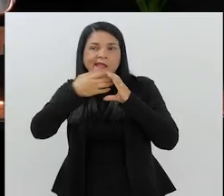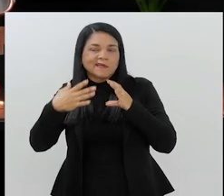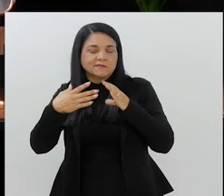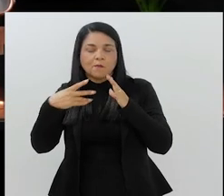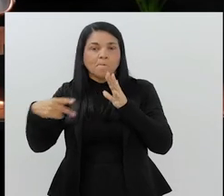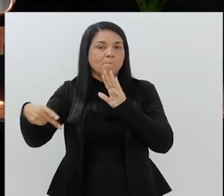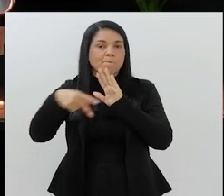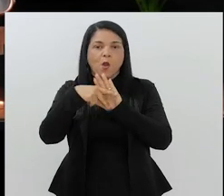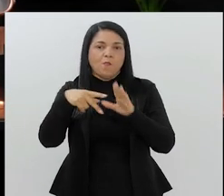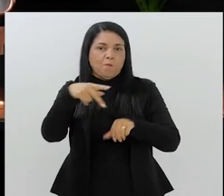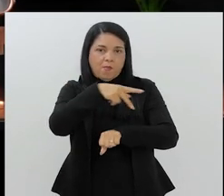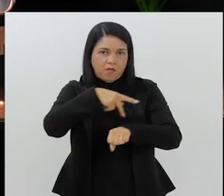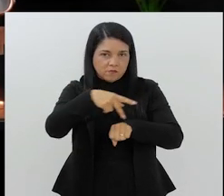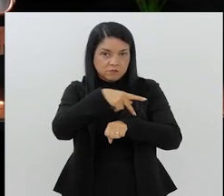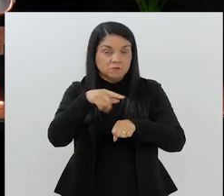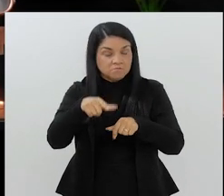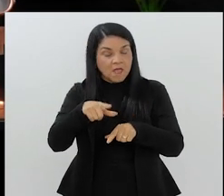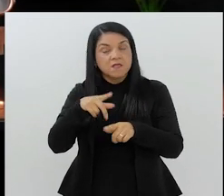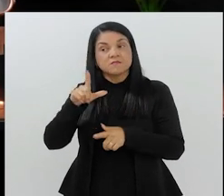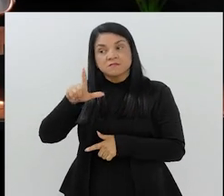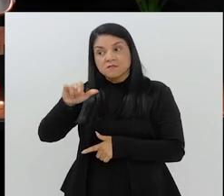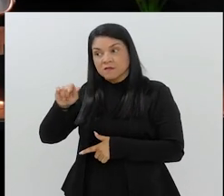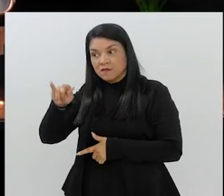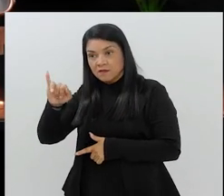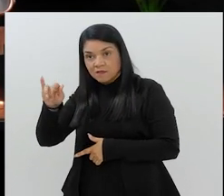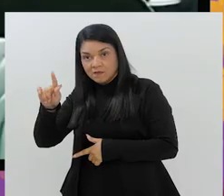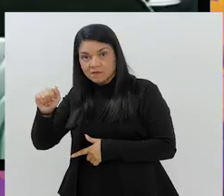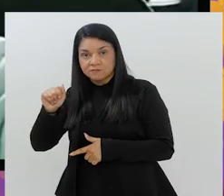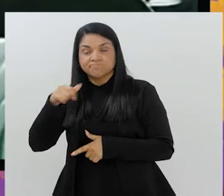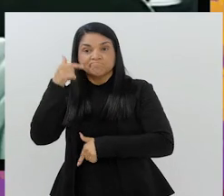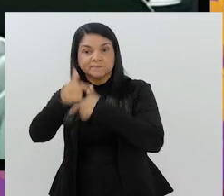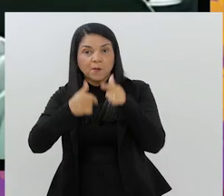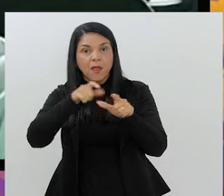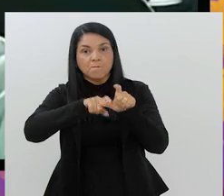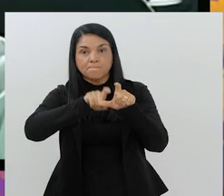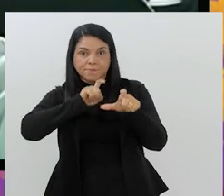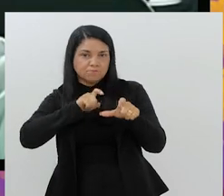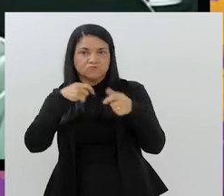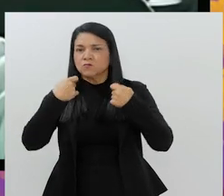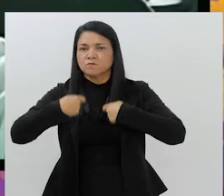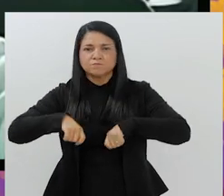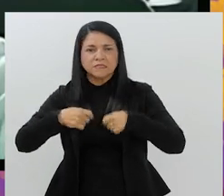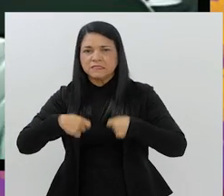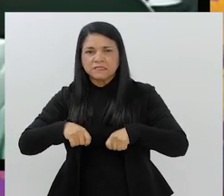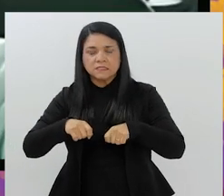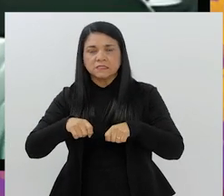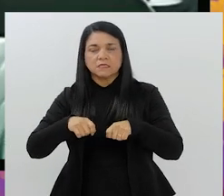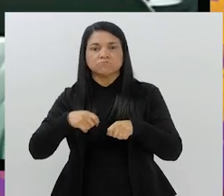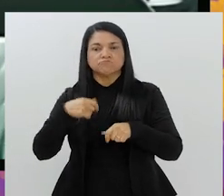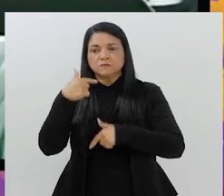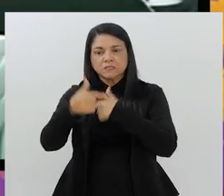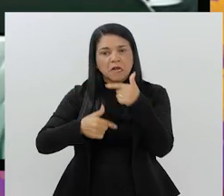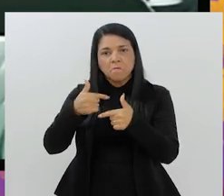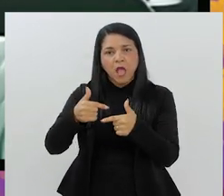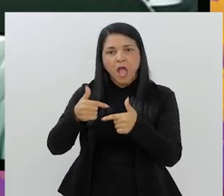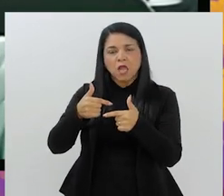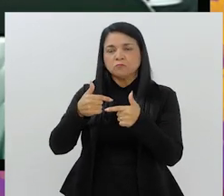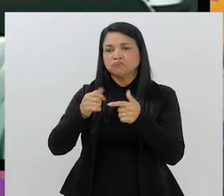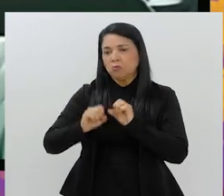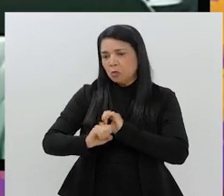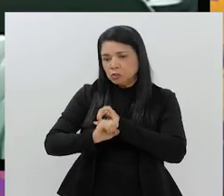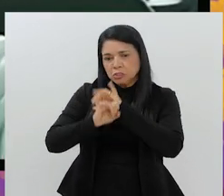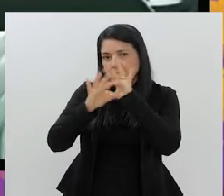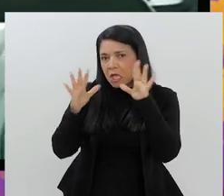São fenômenos peculiares em cada país. Mas elas são ligas que trabalham de maneira autônoma. Elas não precisam